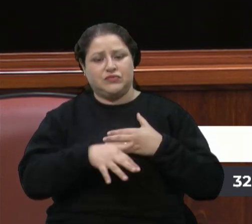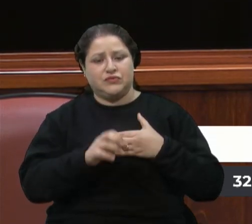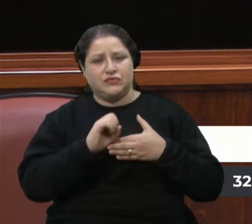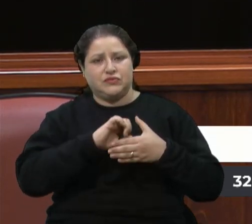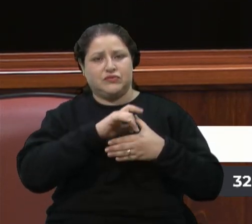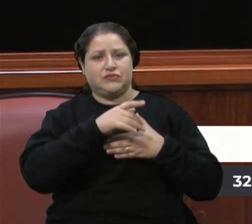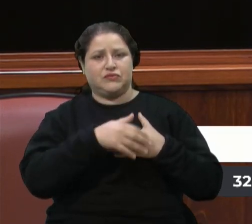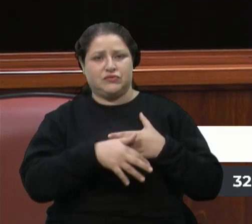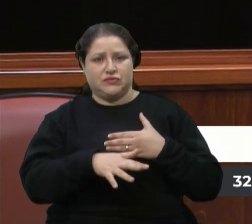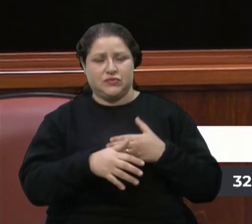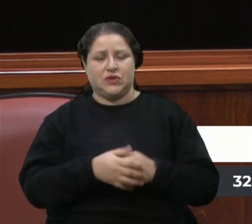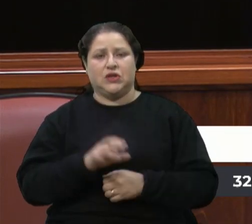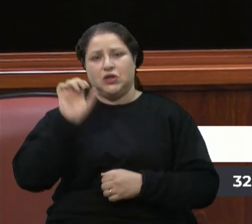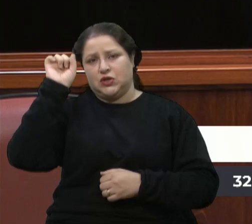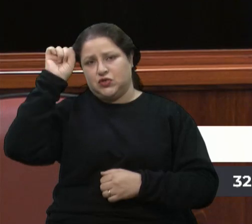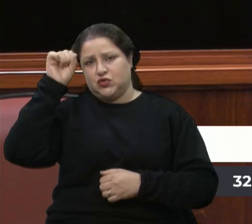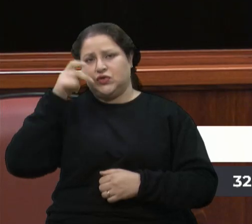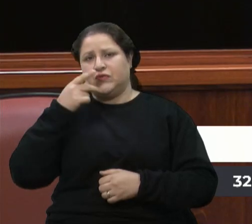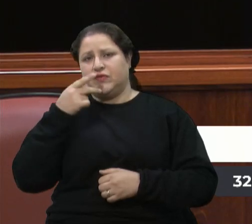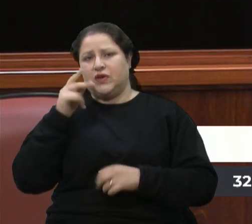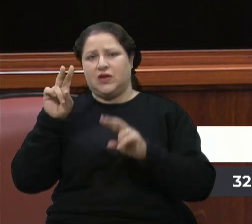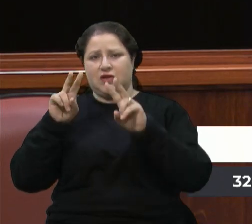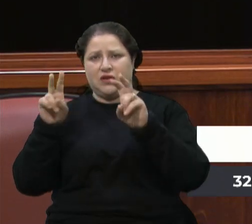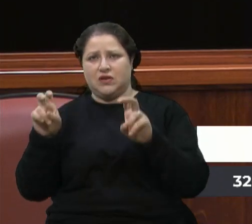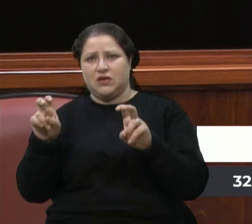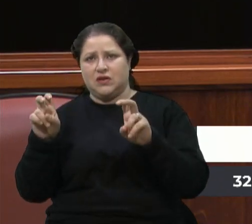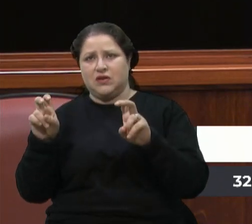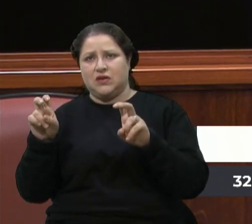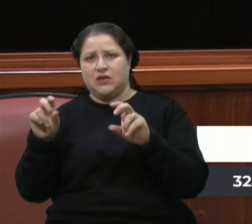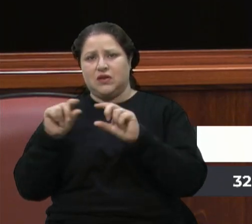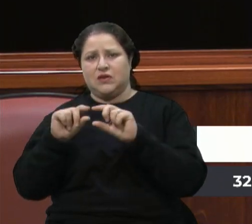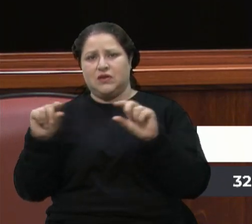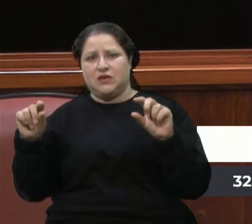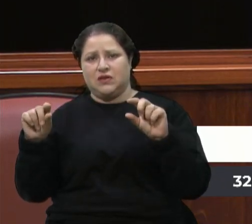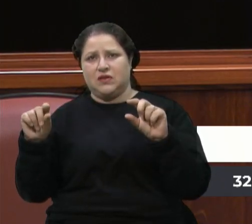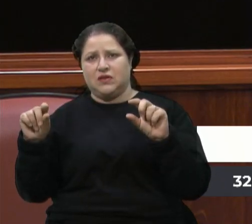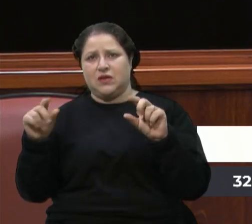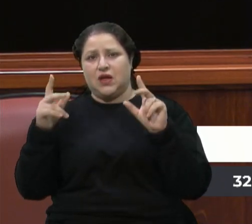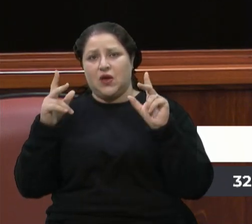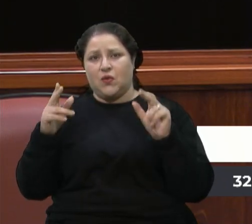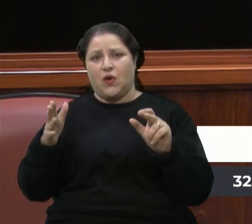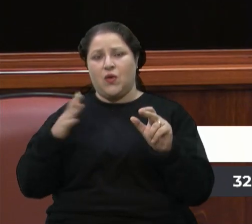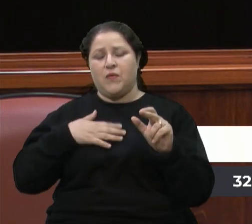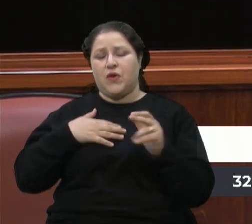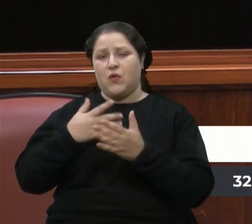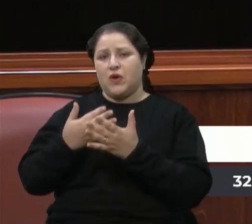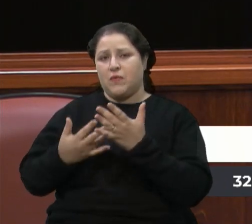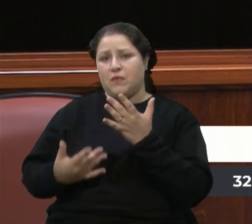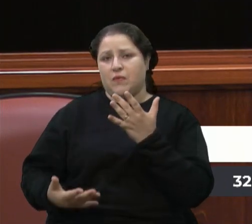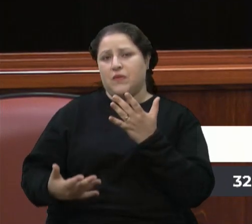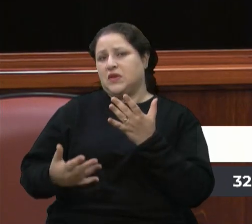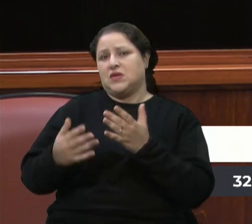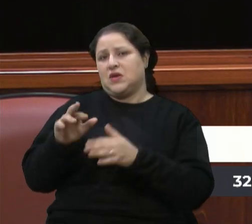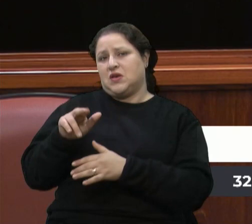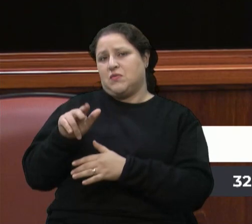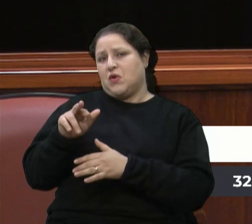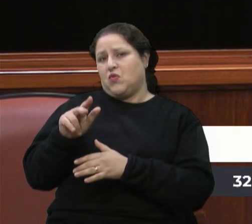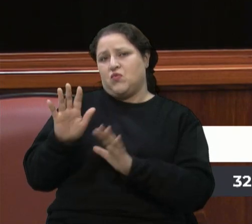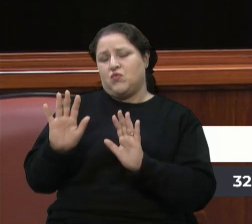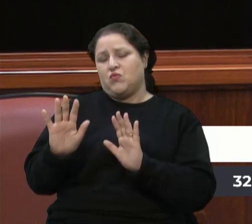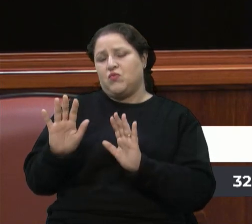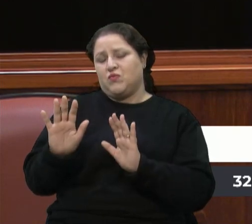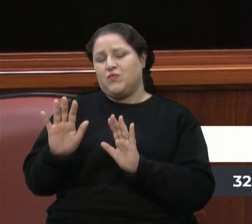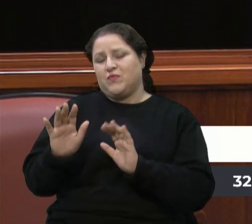ele não, ele usou no início assim que, como se fossem irmãos de sangue, e eu quero lhe dizer,